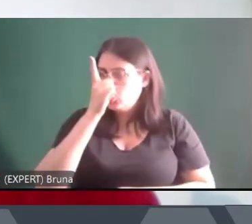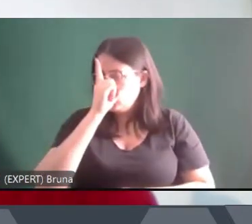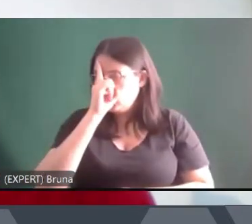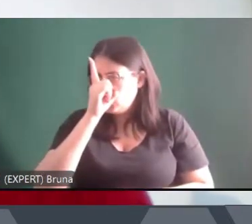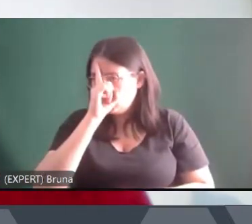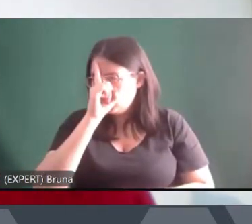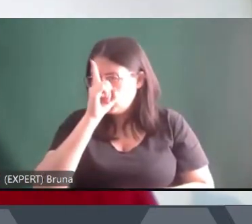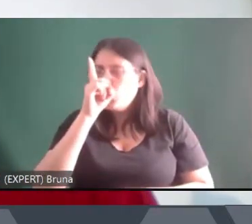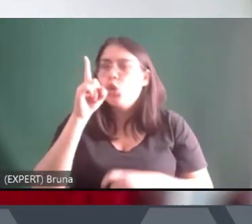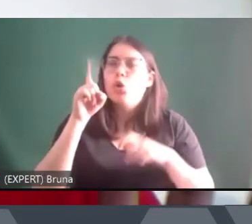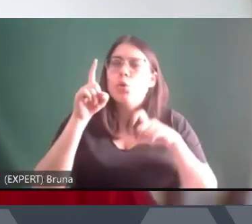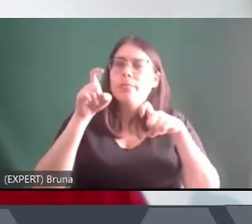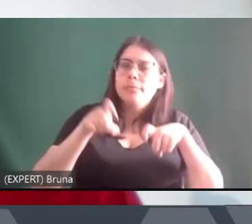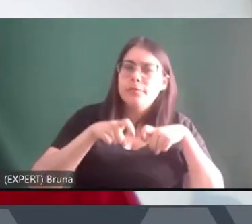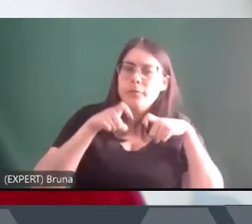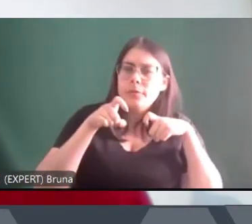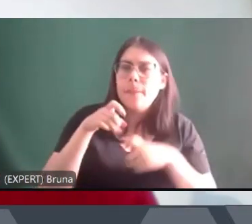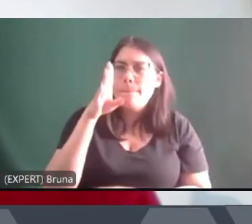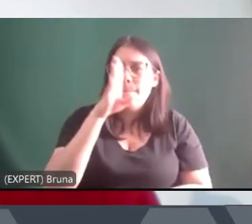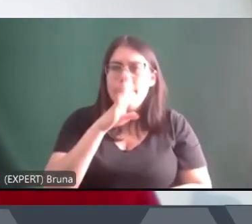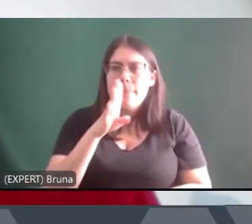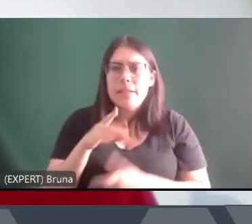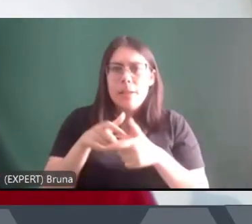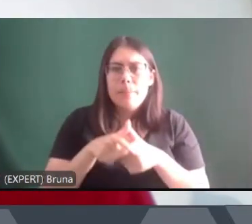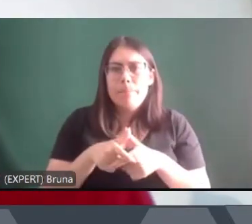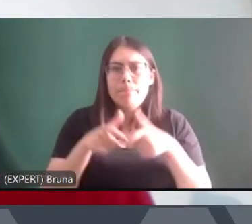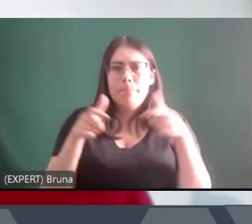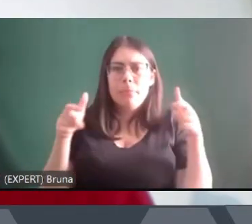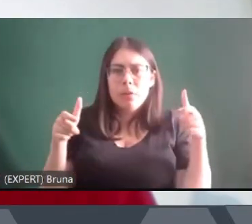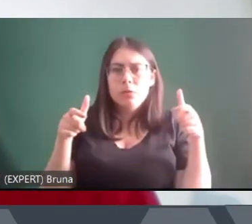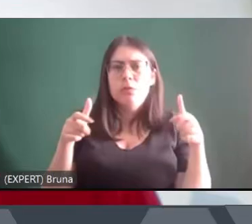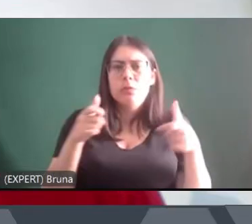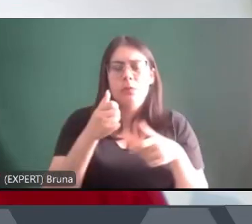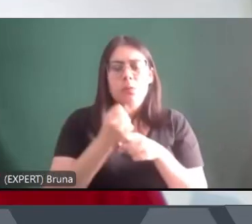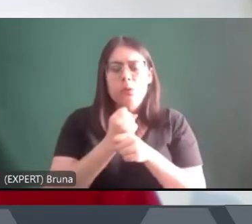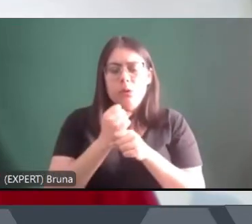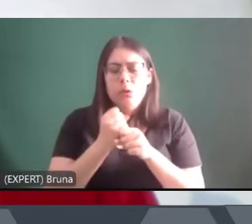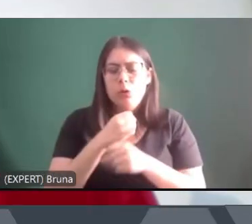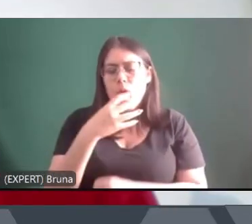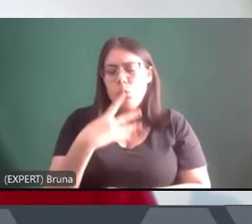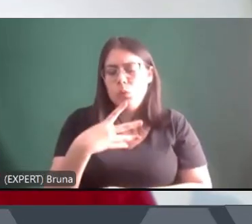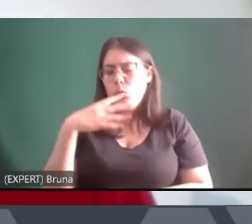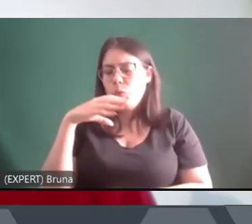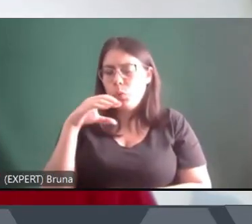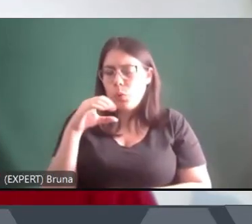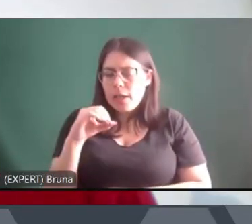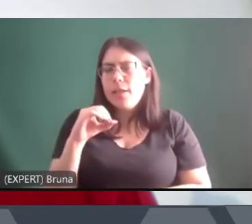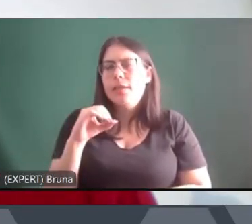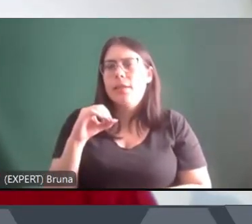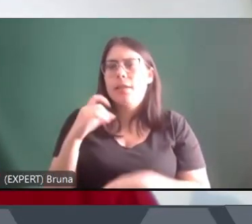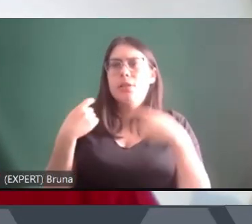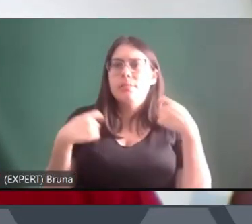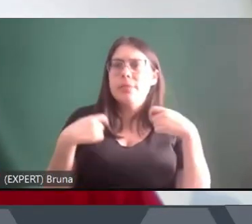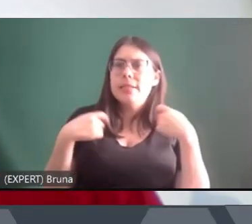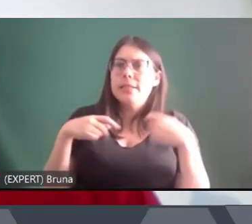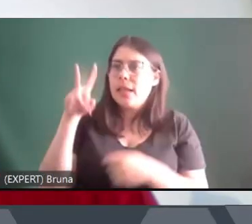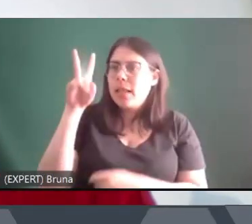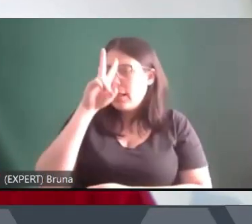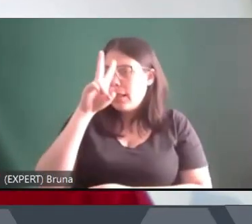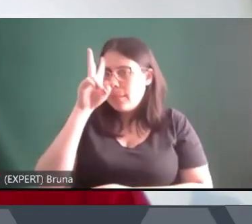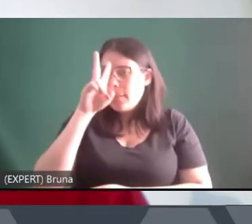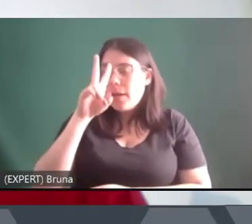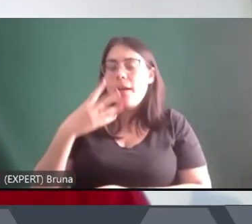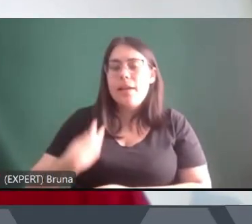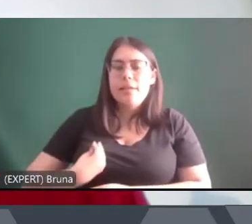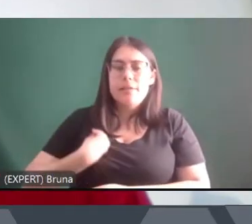brasileiro que era majoritário até os anos 40, a gente precisa se lembrar que essa vida no